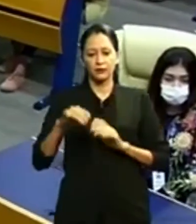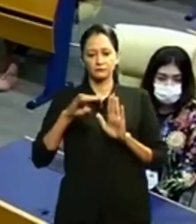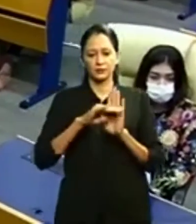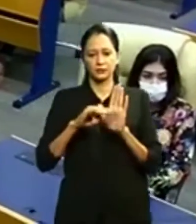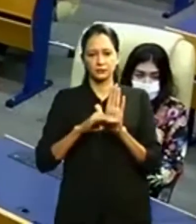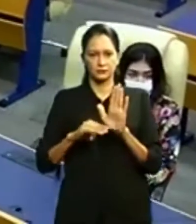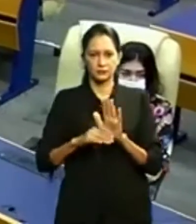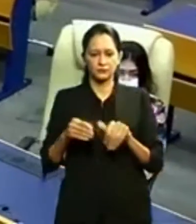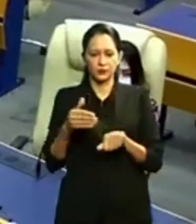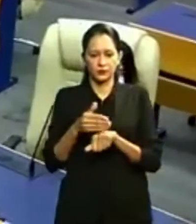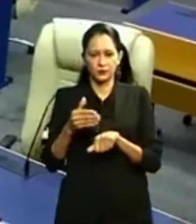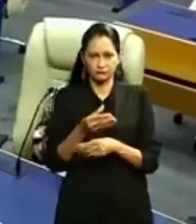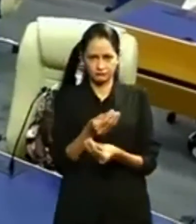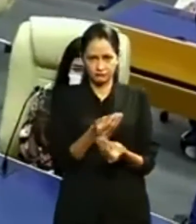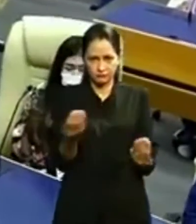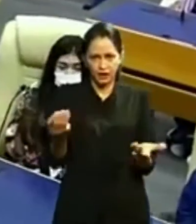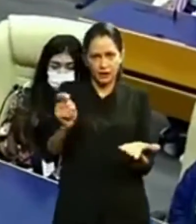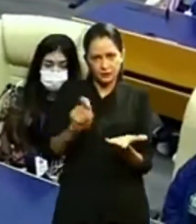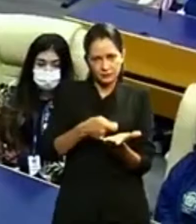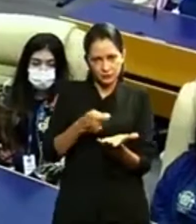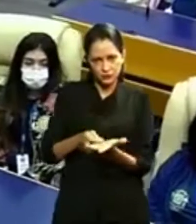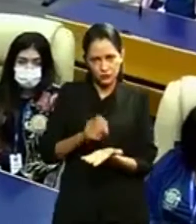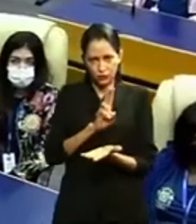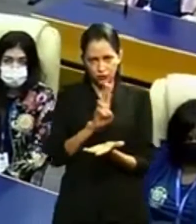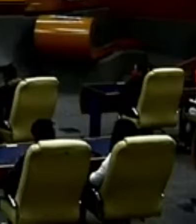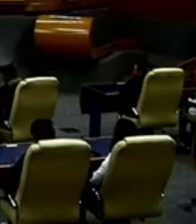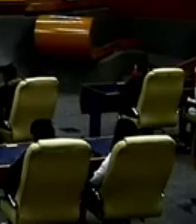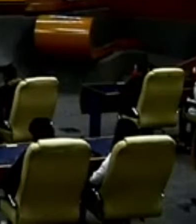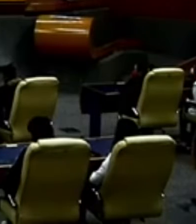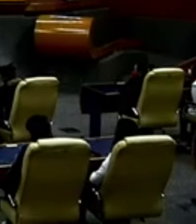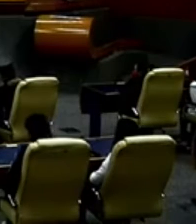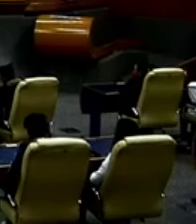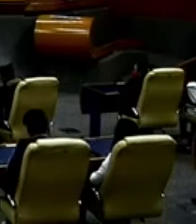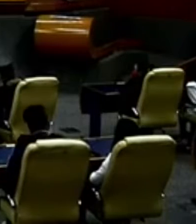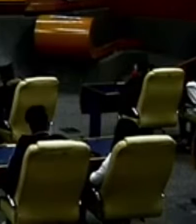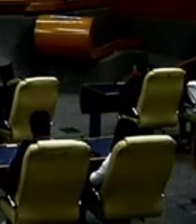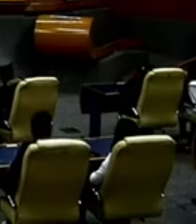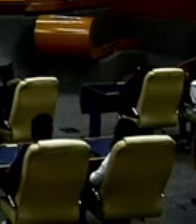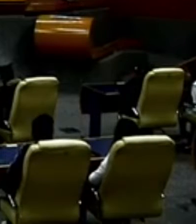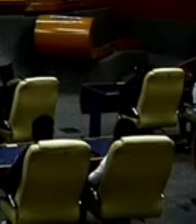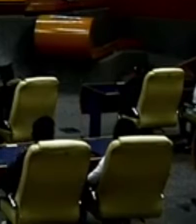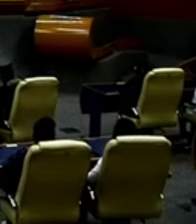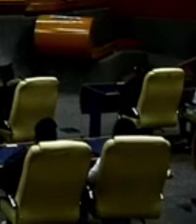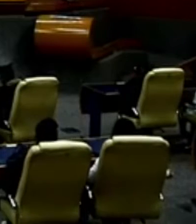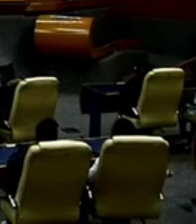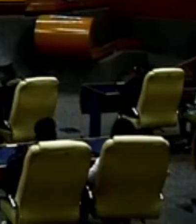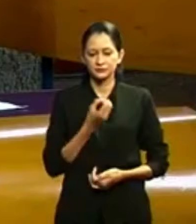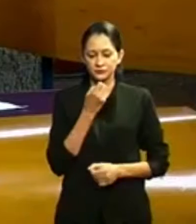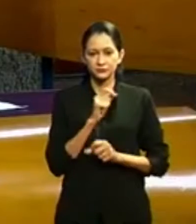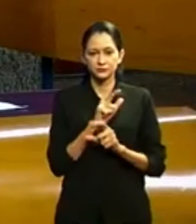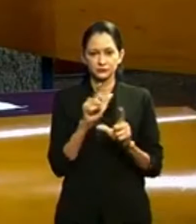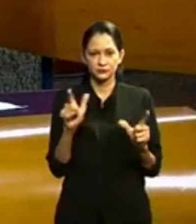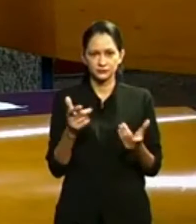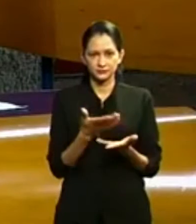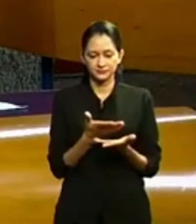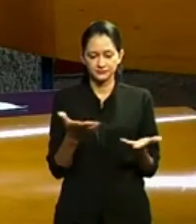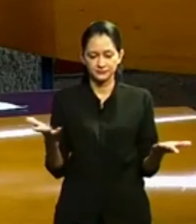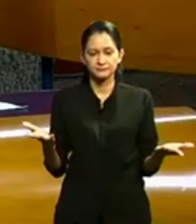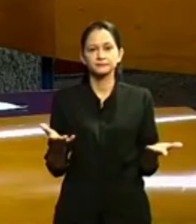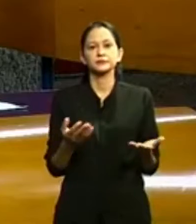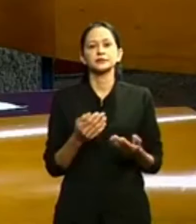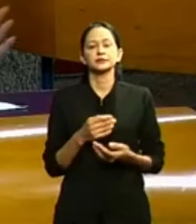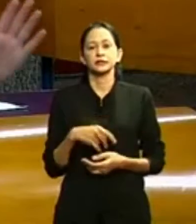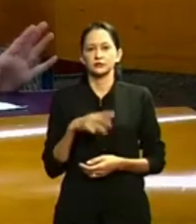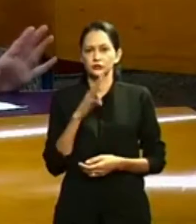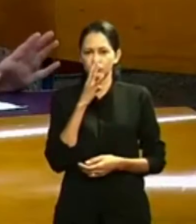foi direcionado a jovens aprendizes que trabalham na Câmara. Foi uma iniciativa da Diretoria Legislativa em parceria com a